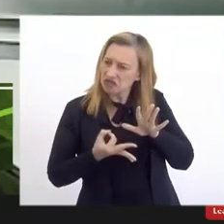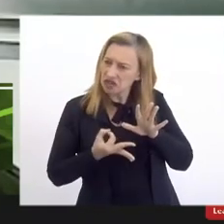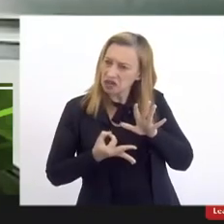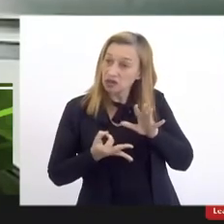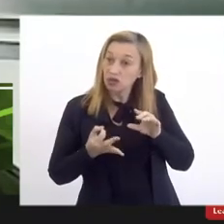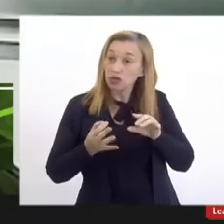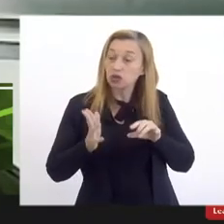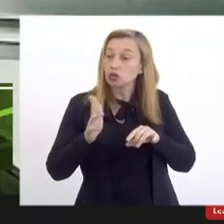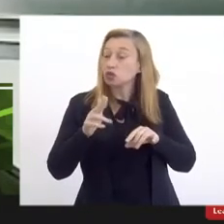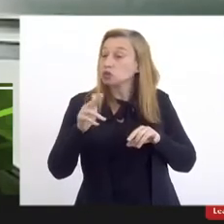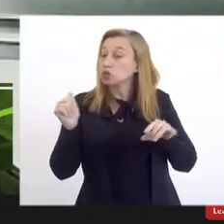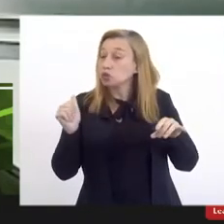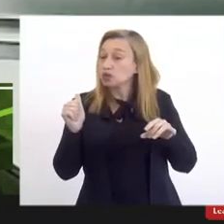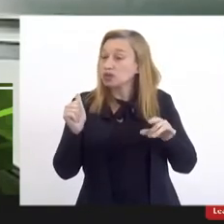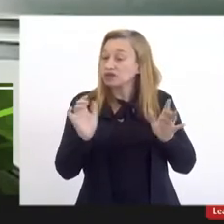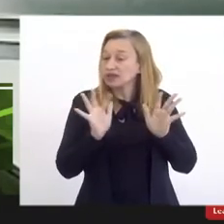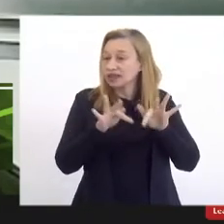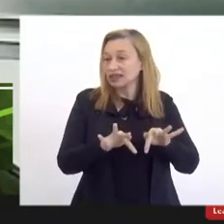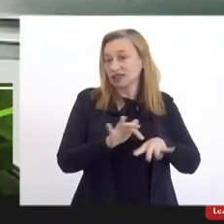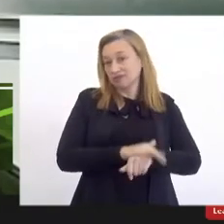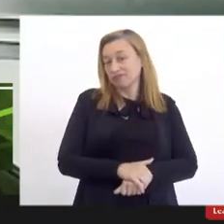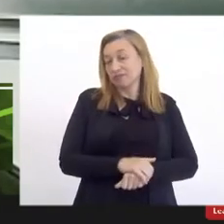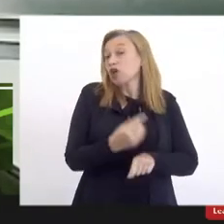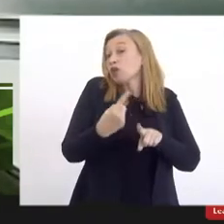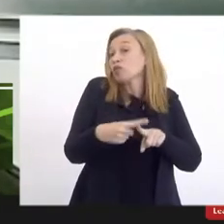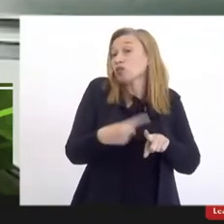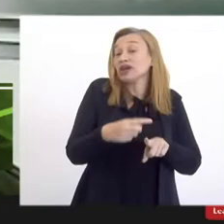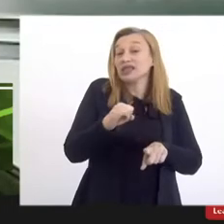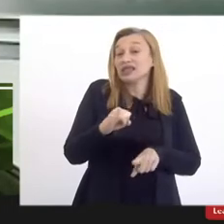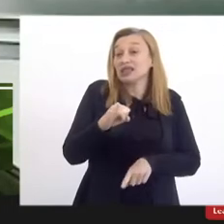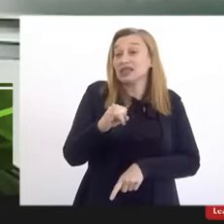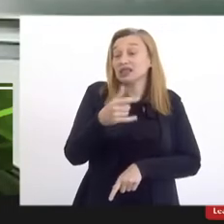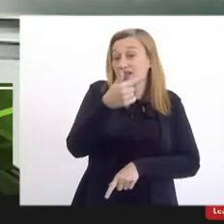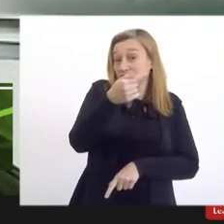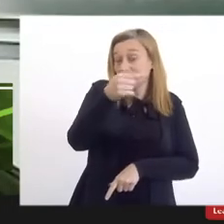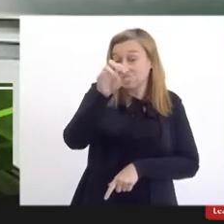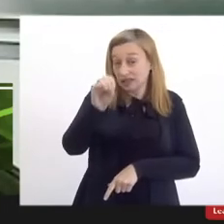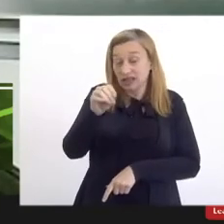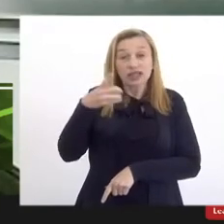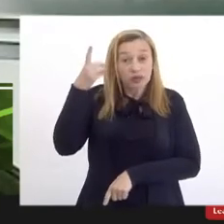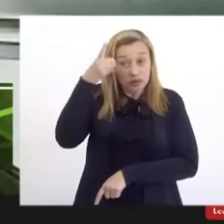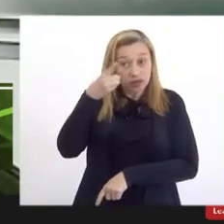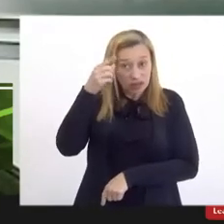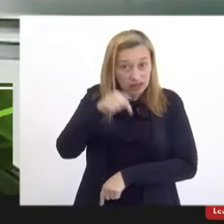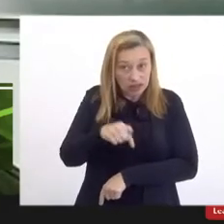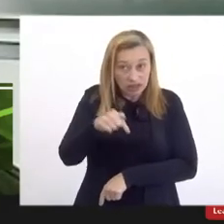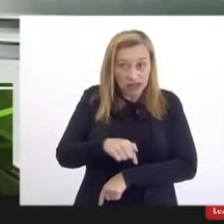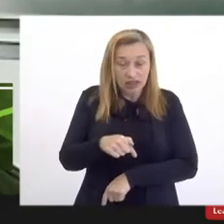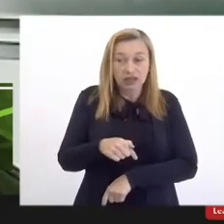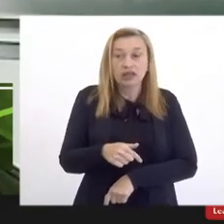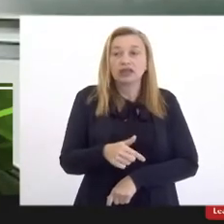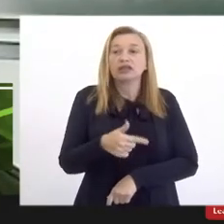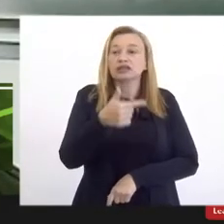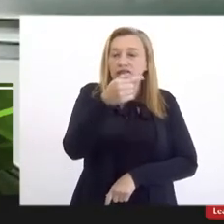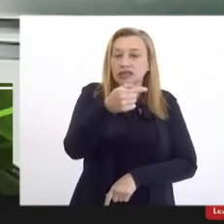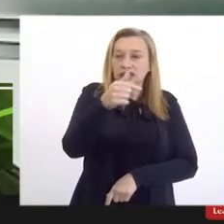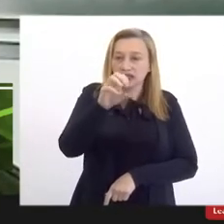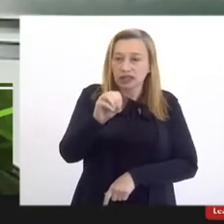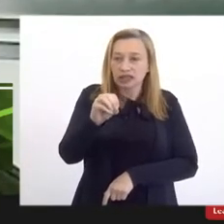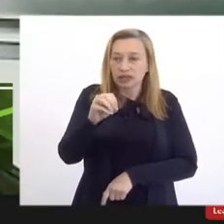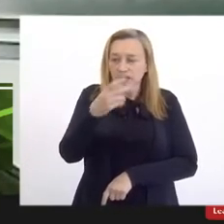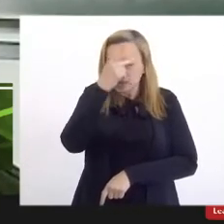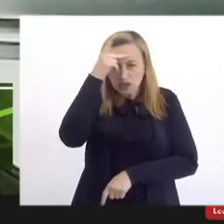está acabado. porque este aqui tem 70 parlamentares, no mínimo, tem 70 cabeças